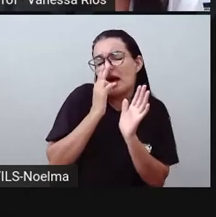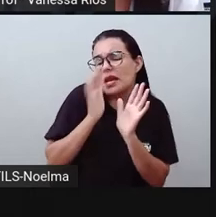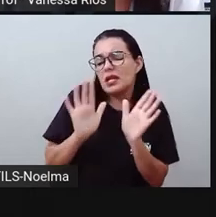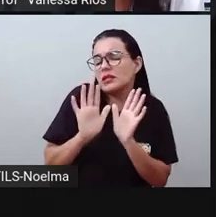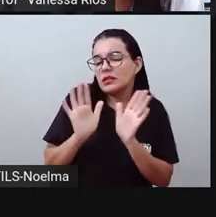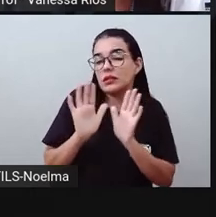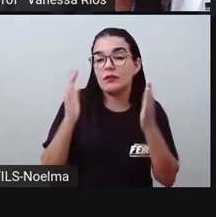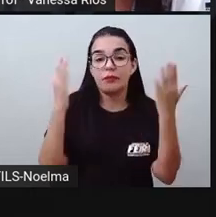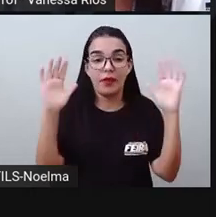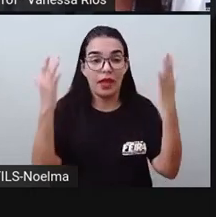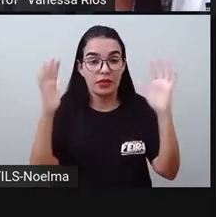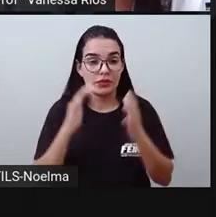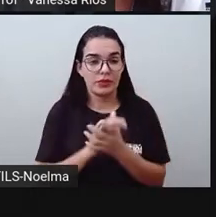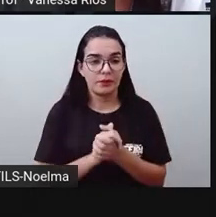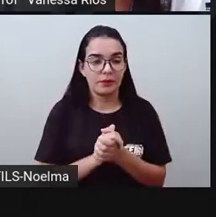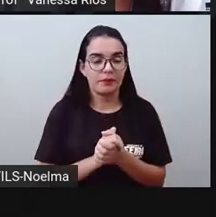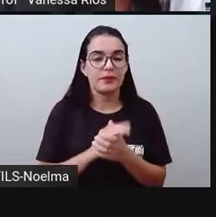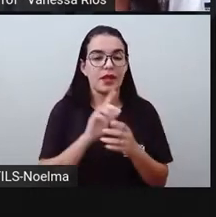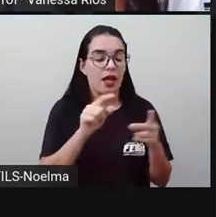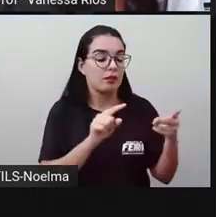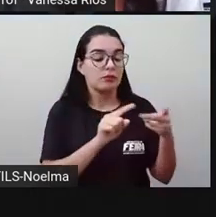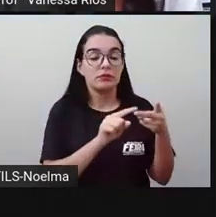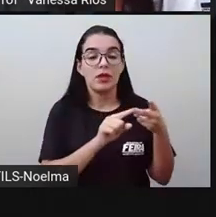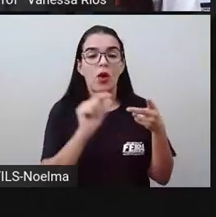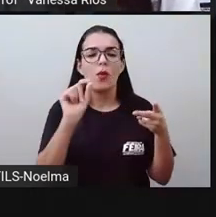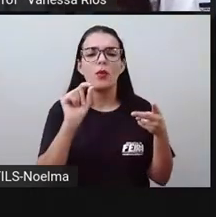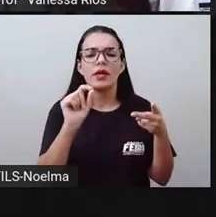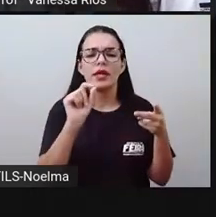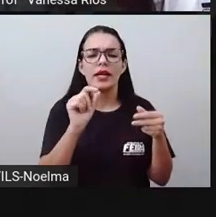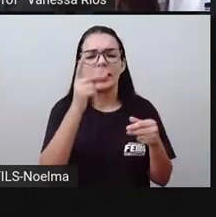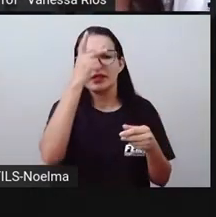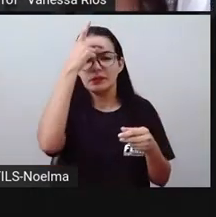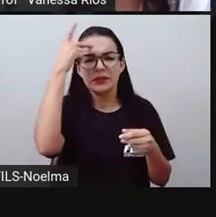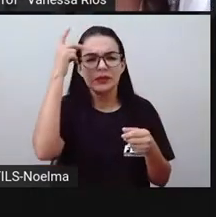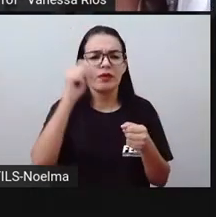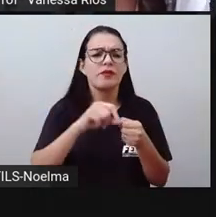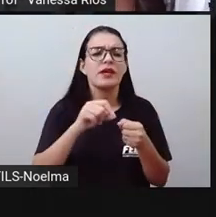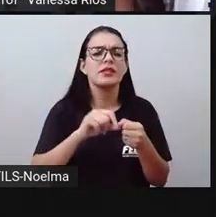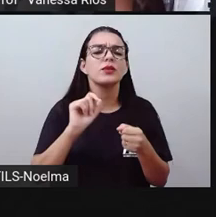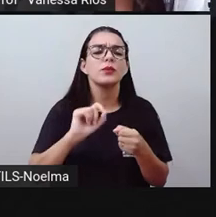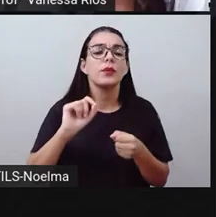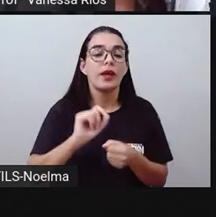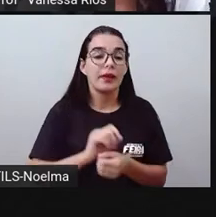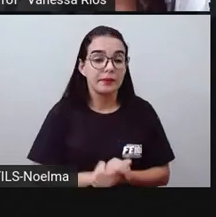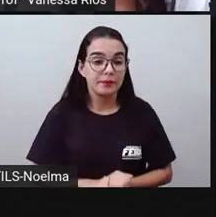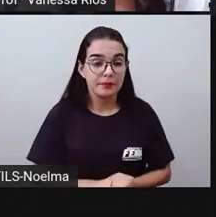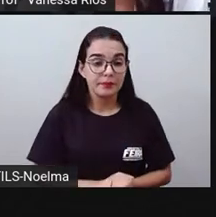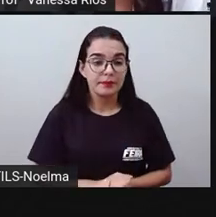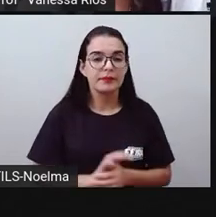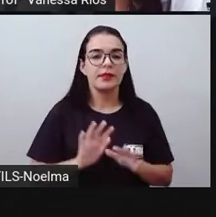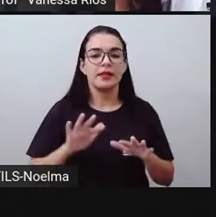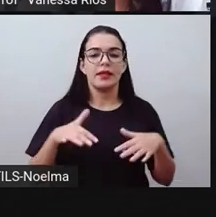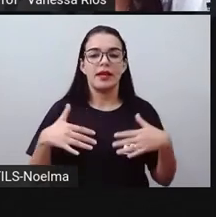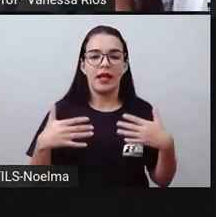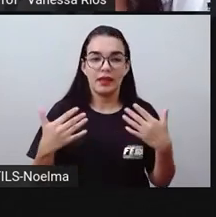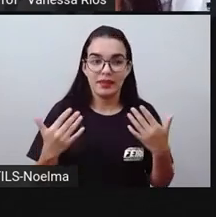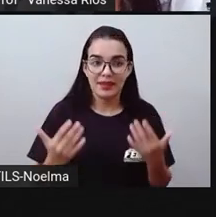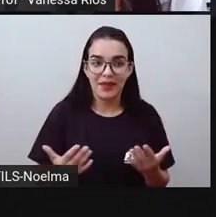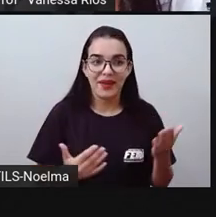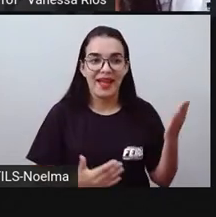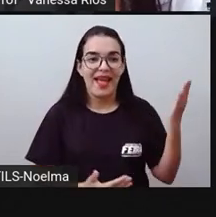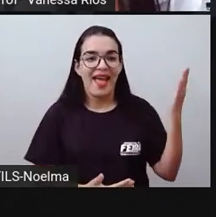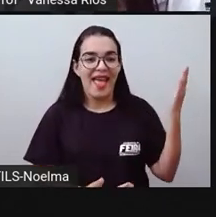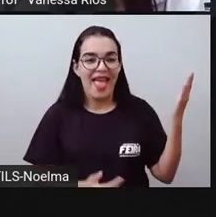fazendo? Olhem só. Esta comemoração foi justamente o enterrar da